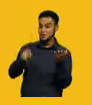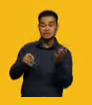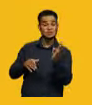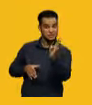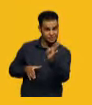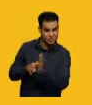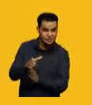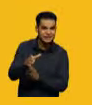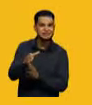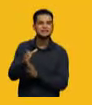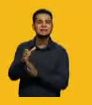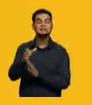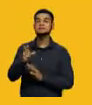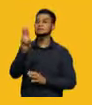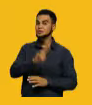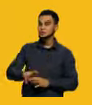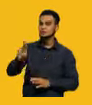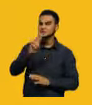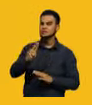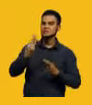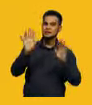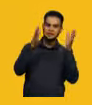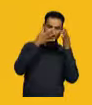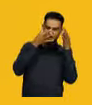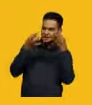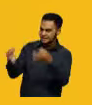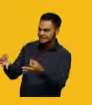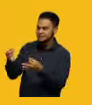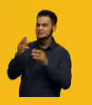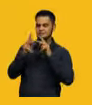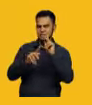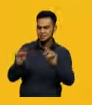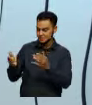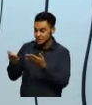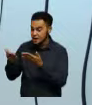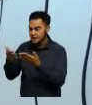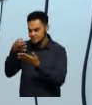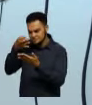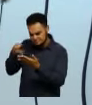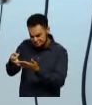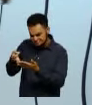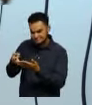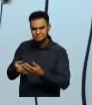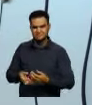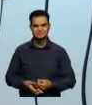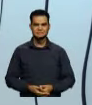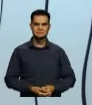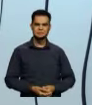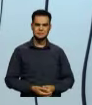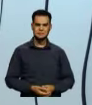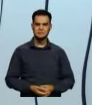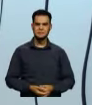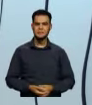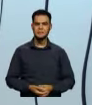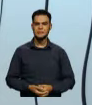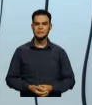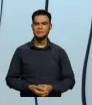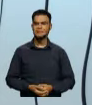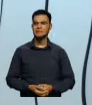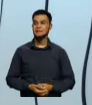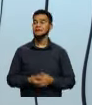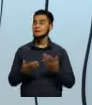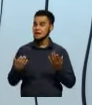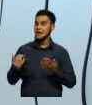e utilizada de forma que chame a atenção do público-alvo. As imagens estão em